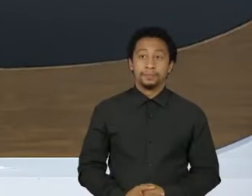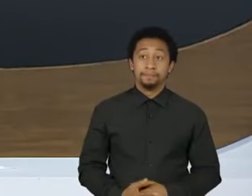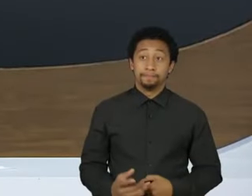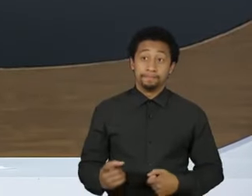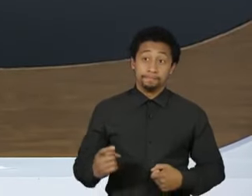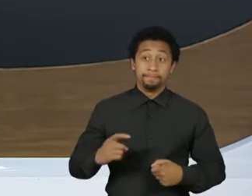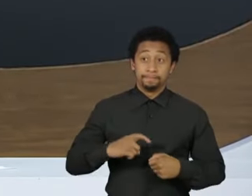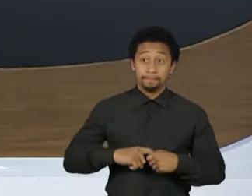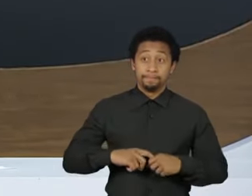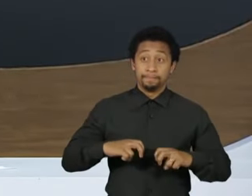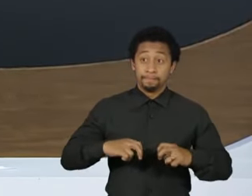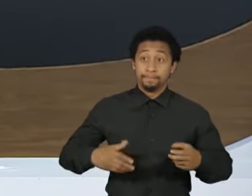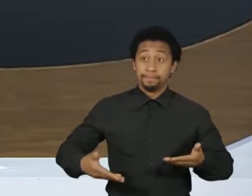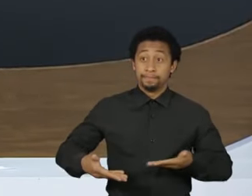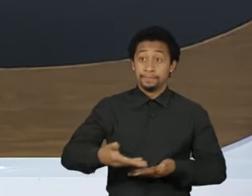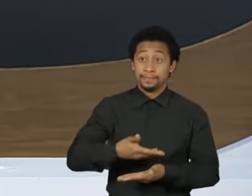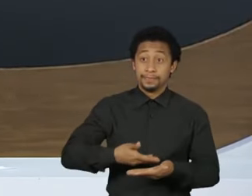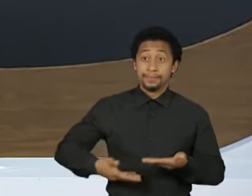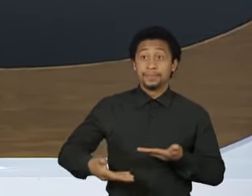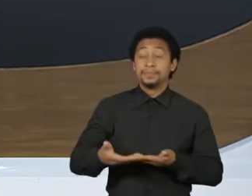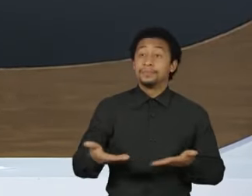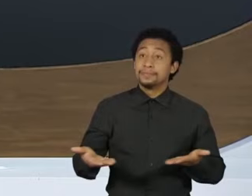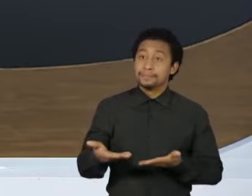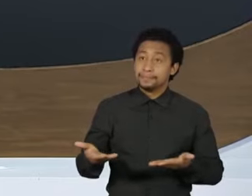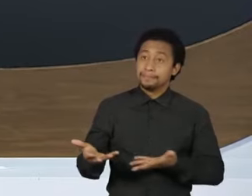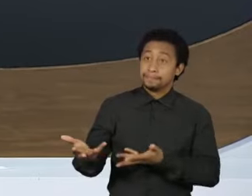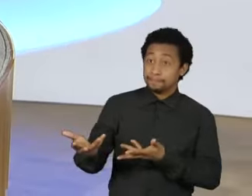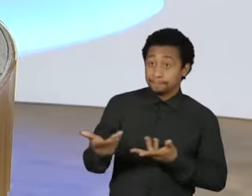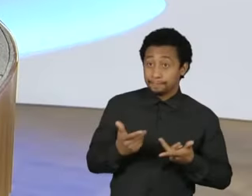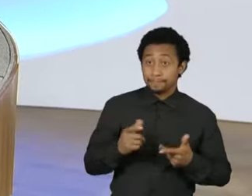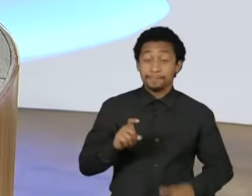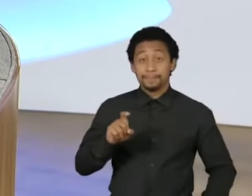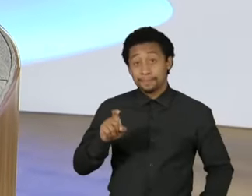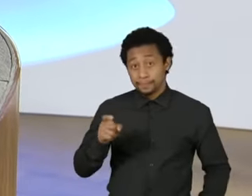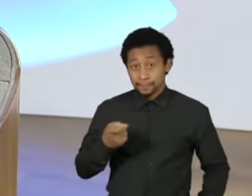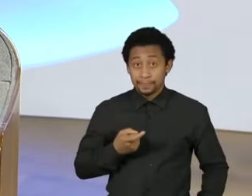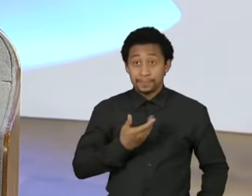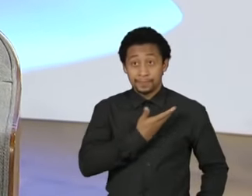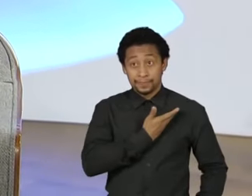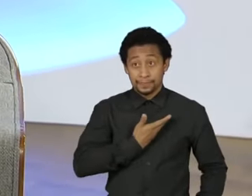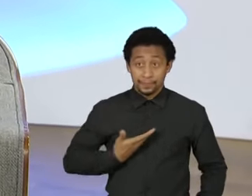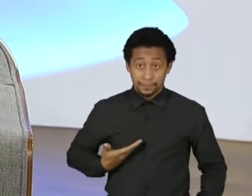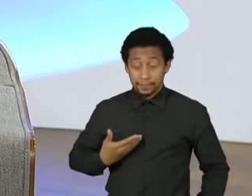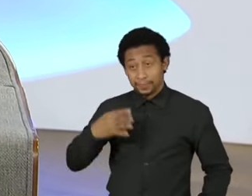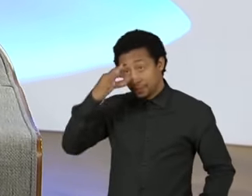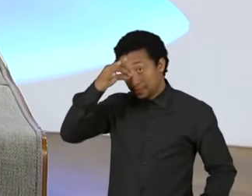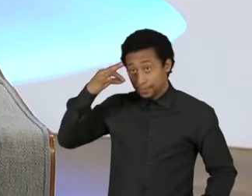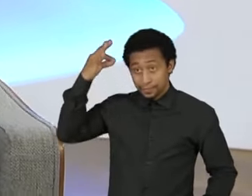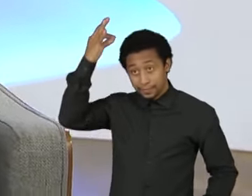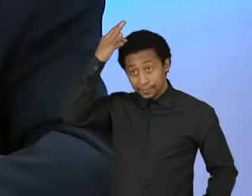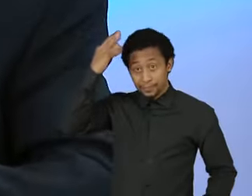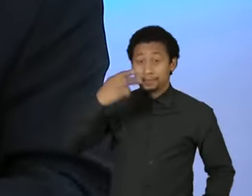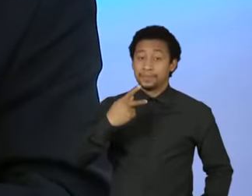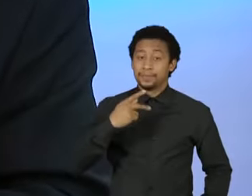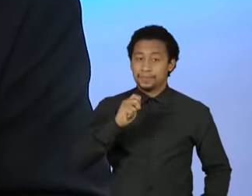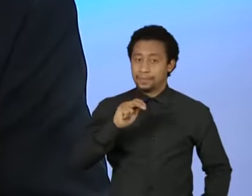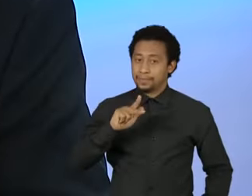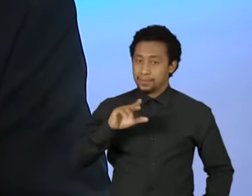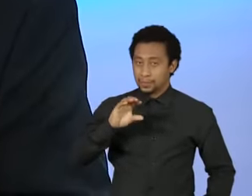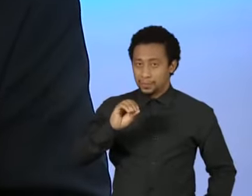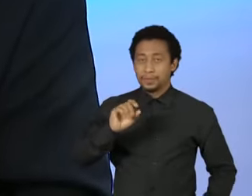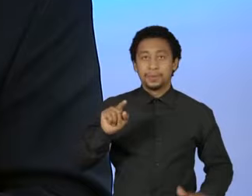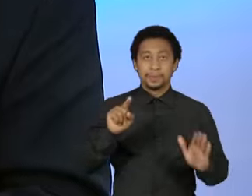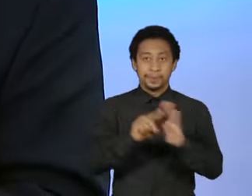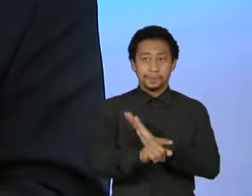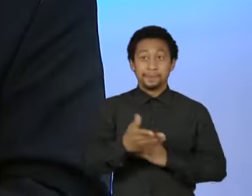Estamos de volta com o Roda Viva, que hoje recebe o ex-governador do Espírito Santo, Paulo Artung. Quem pergunta agora é o Rodrigo Piscitelli. Boa